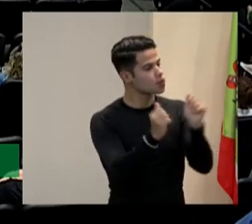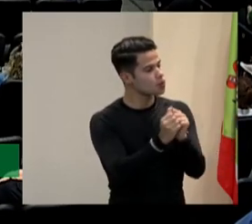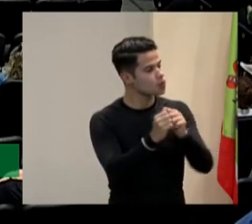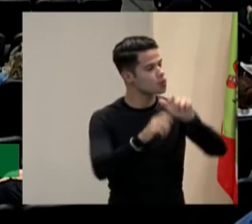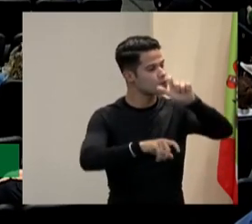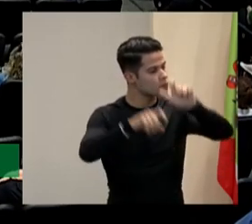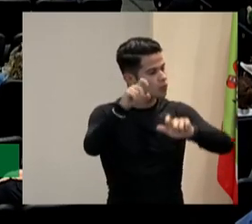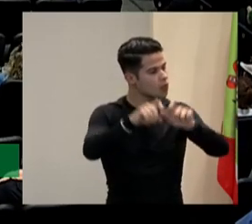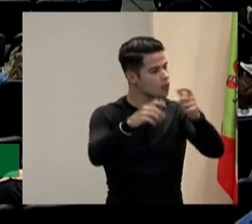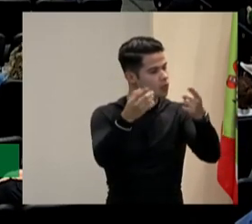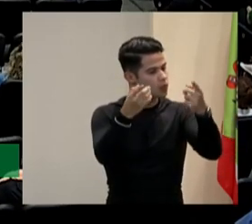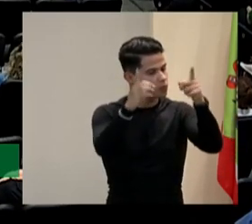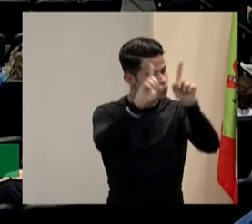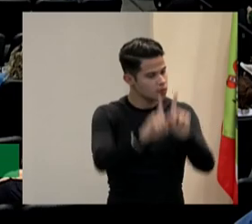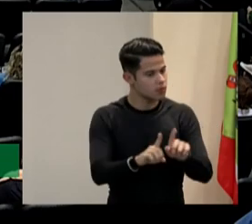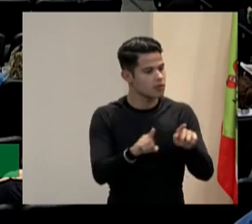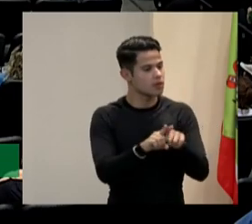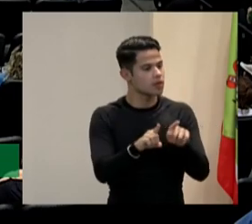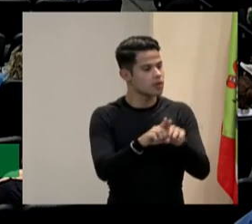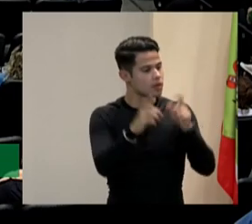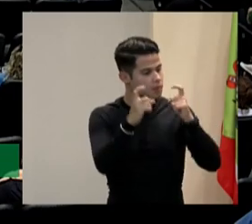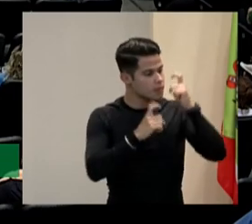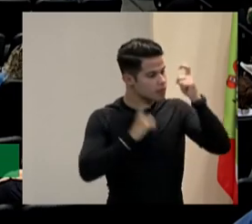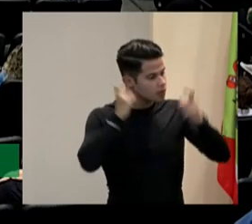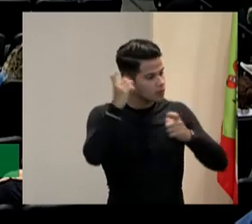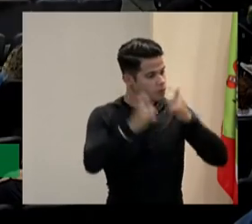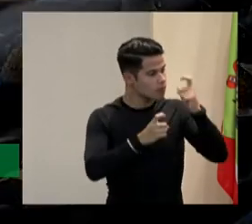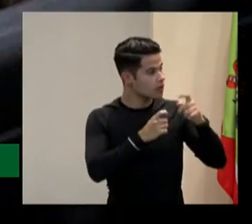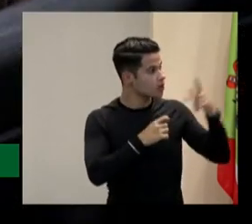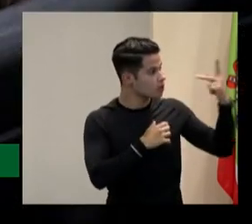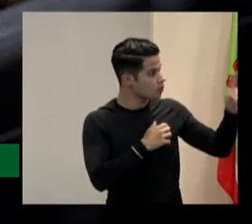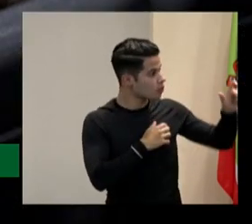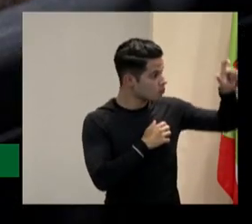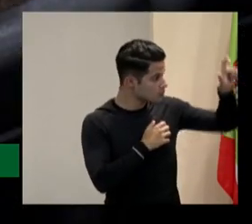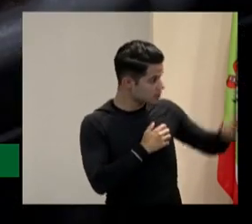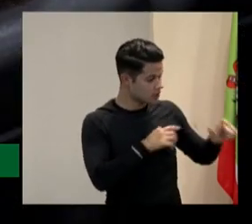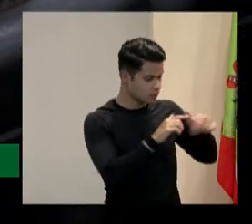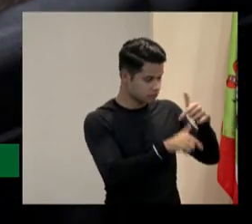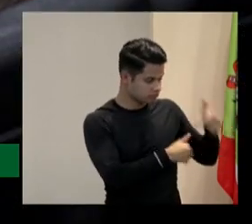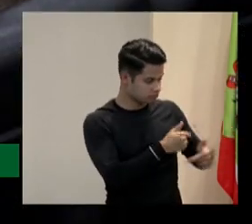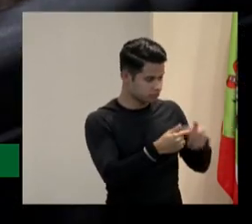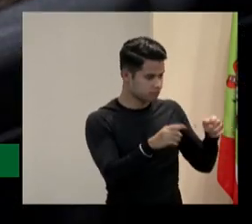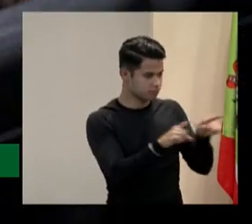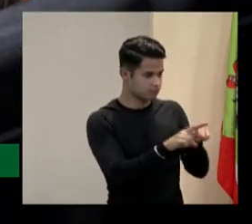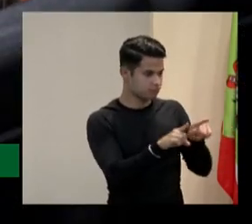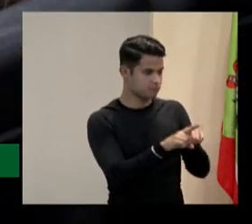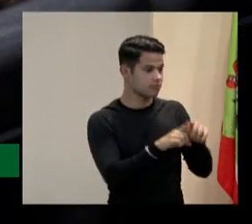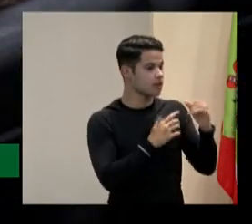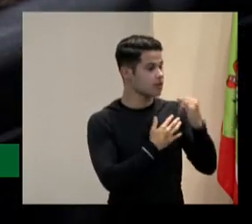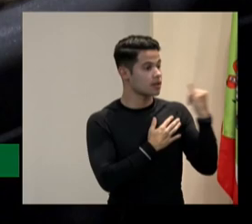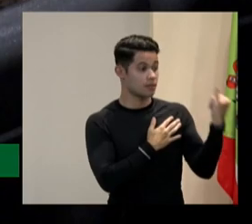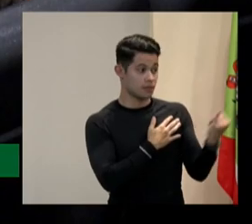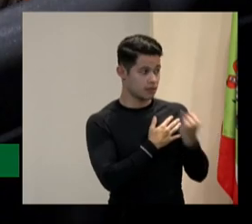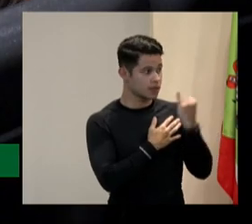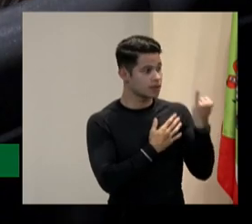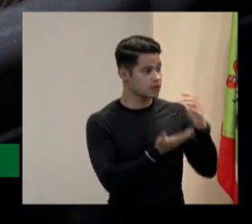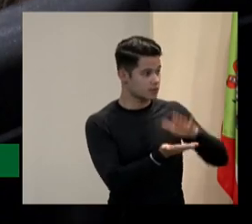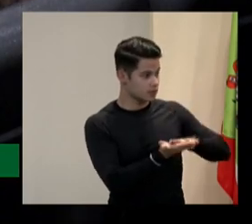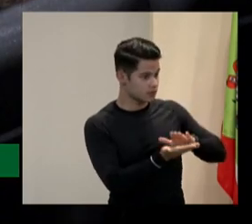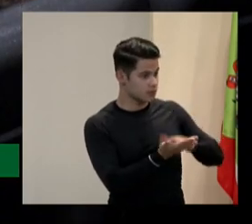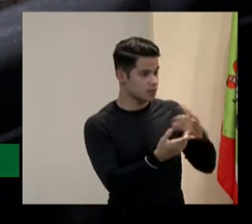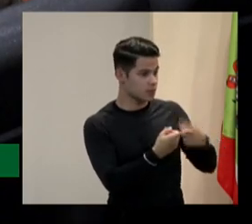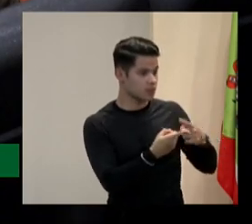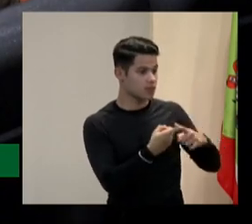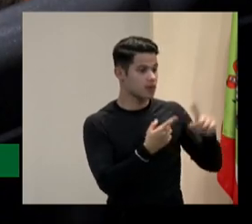quando você está preocupado com a sua empregabilidade isso é fundamental porque se a gente aqui está